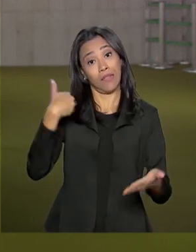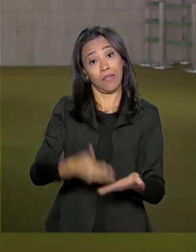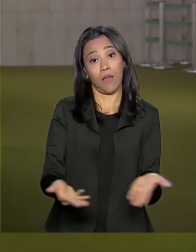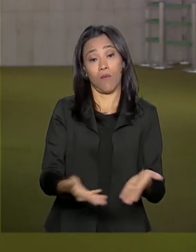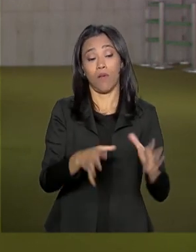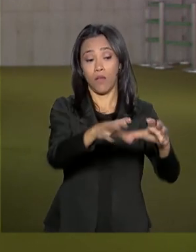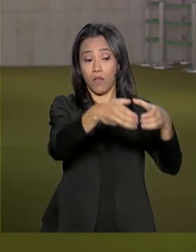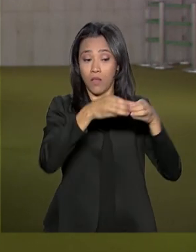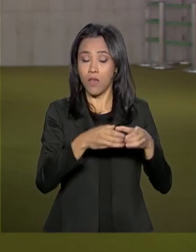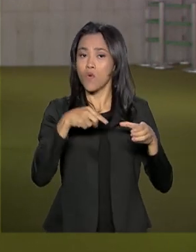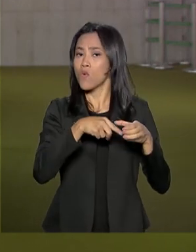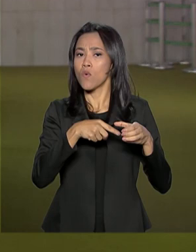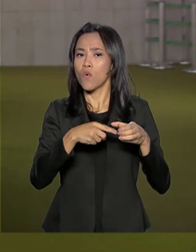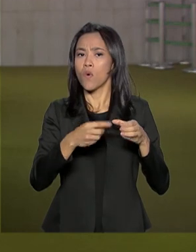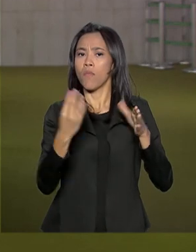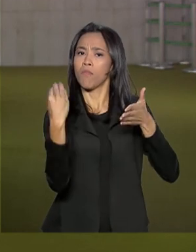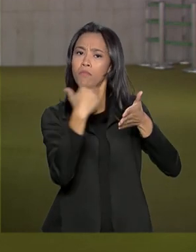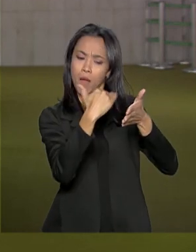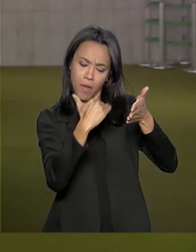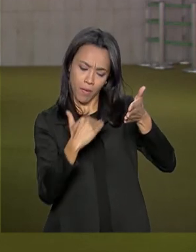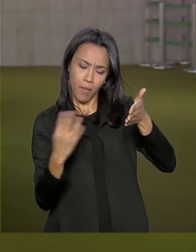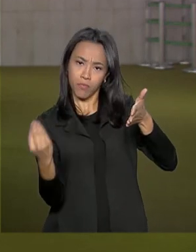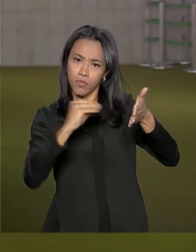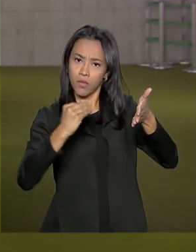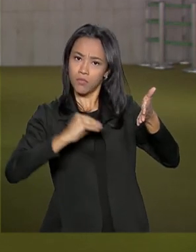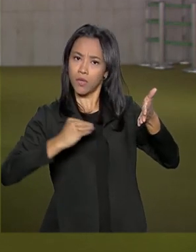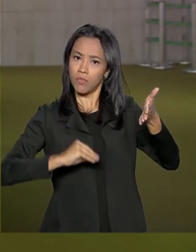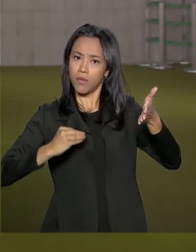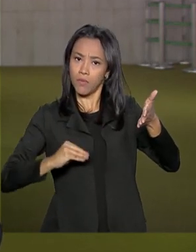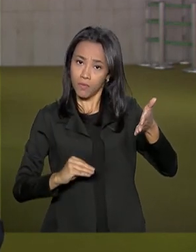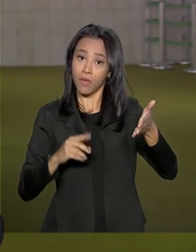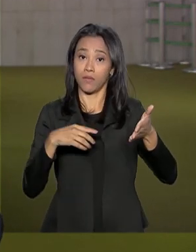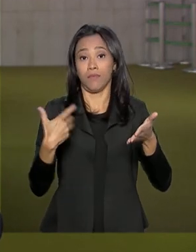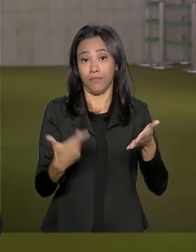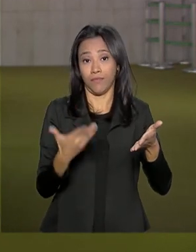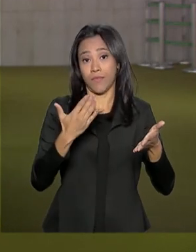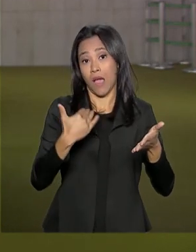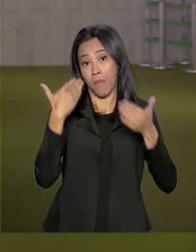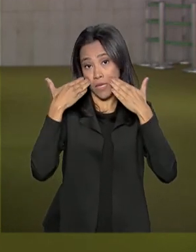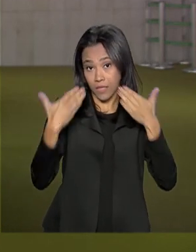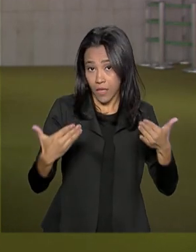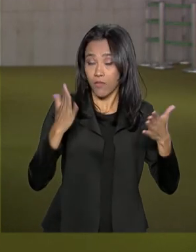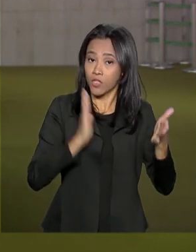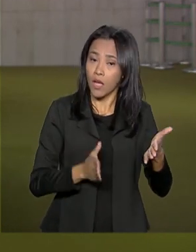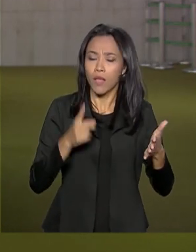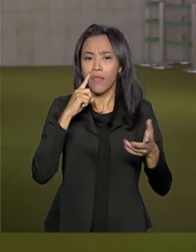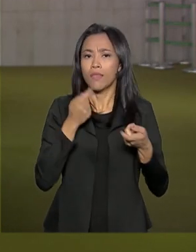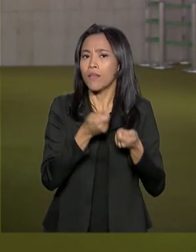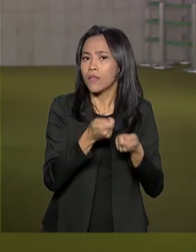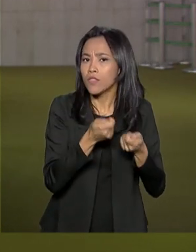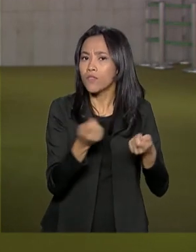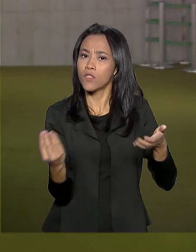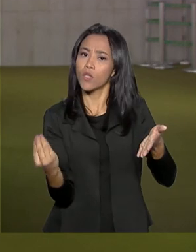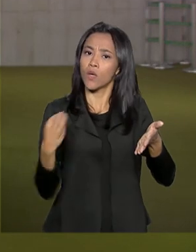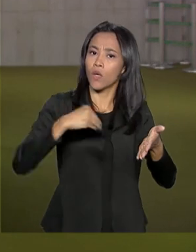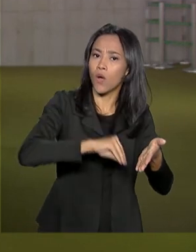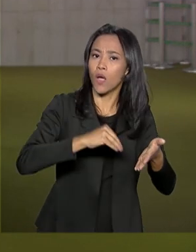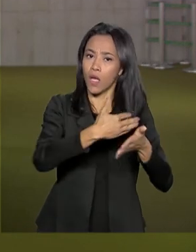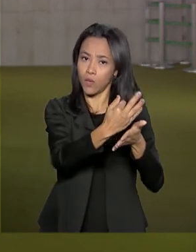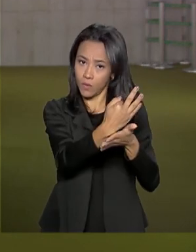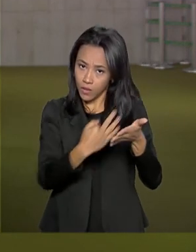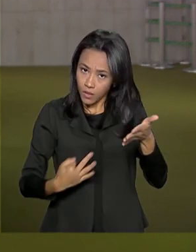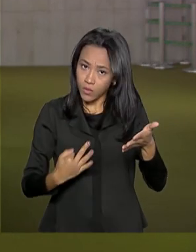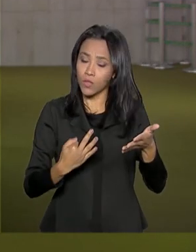27 destaques ao texto do relator, deputado Samuel Moreira. Entre elas estão tentativas de incluir algumas